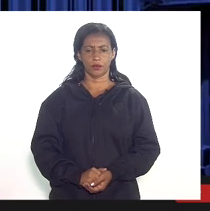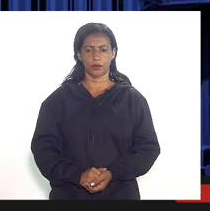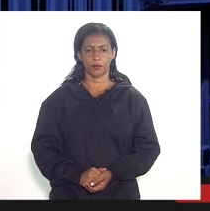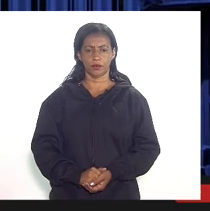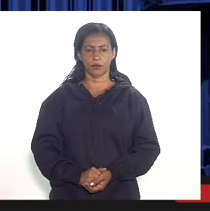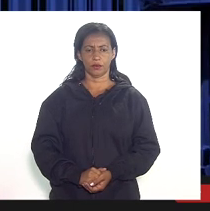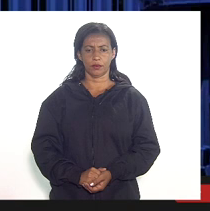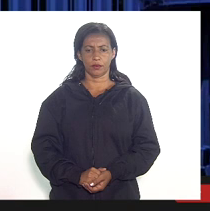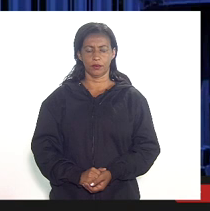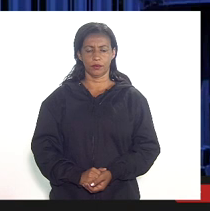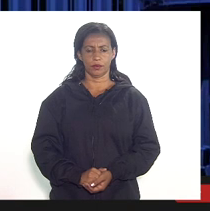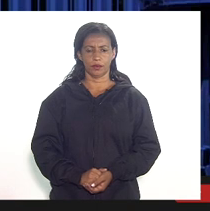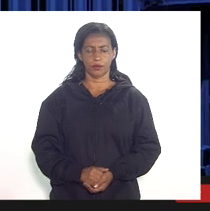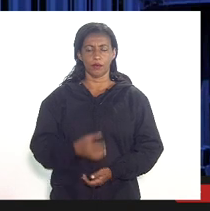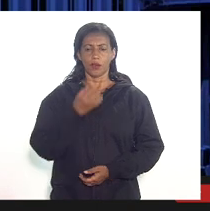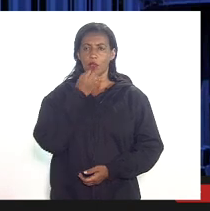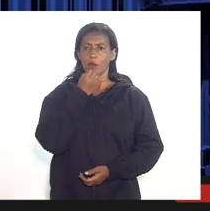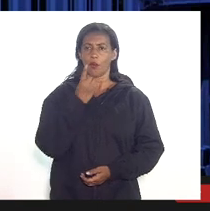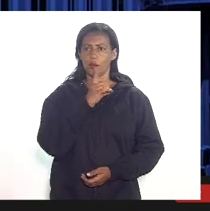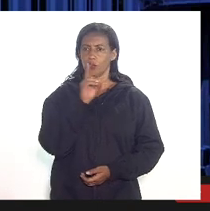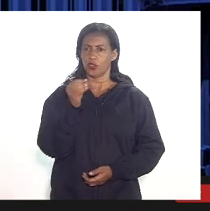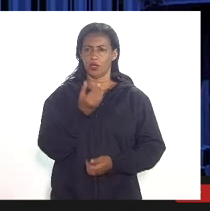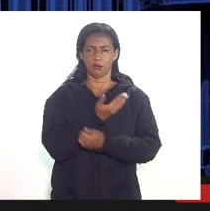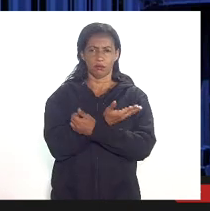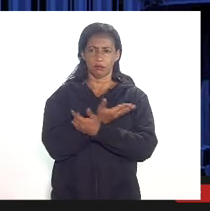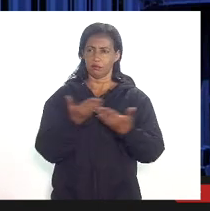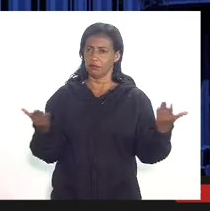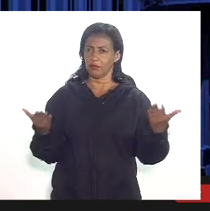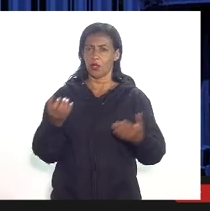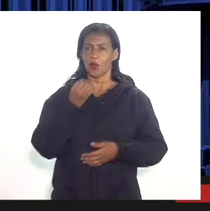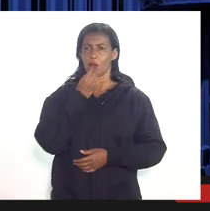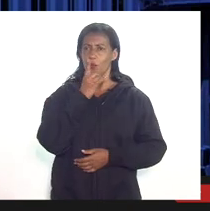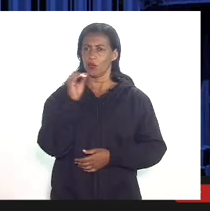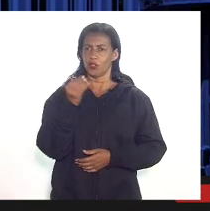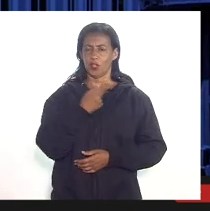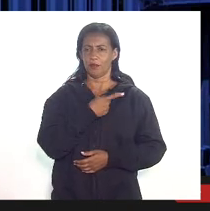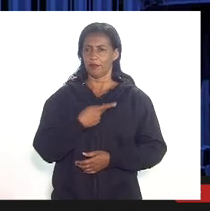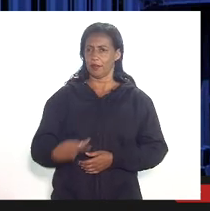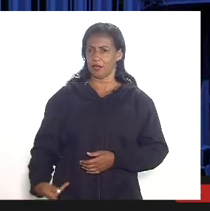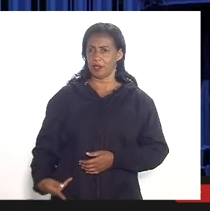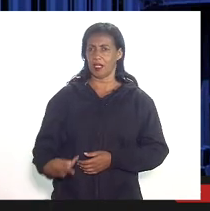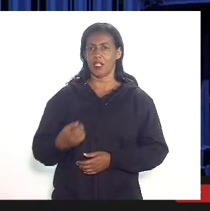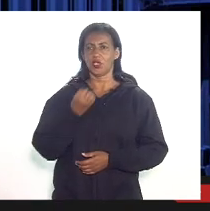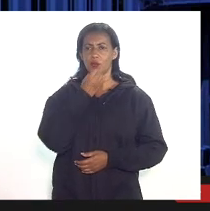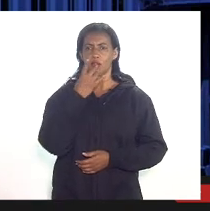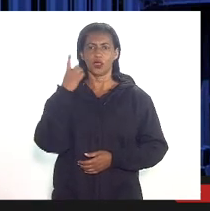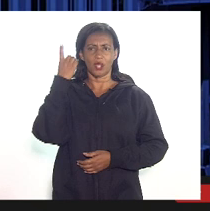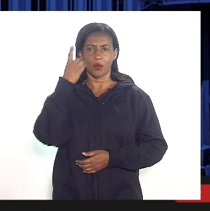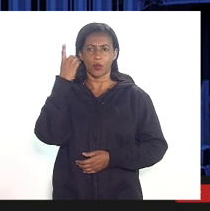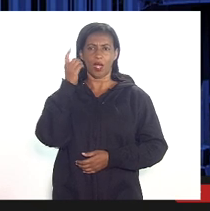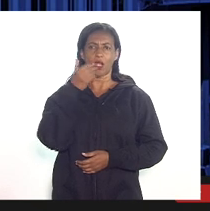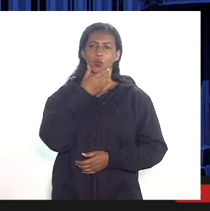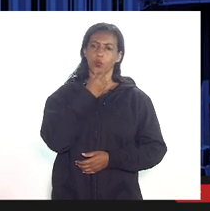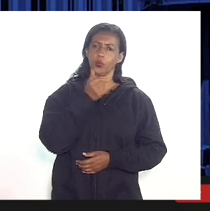Bom dia a todos, bom dia, presidente, bom dia, deputados e deputadas.